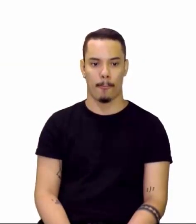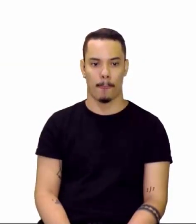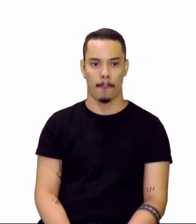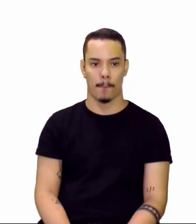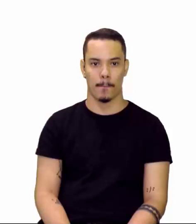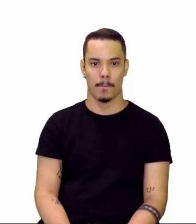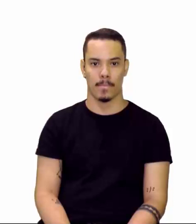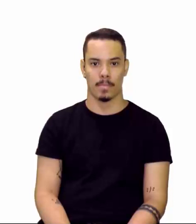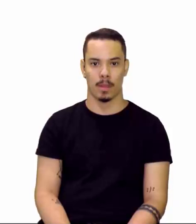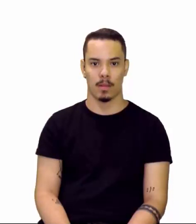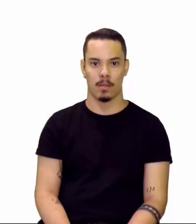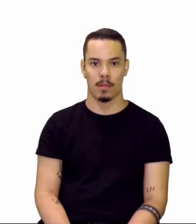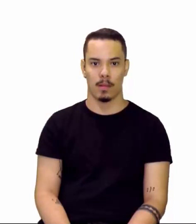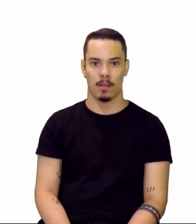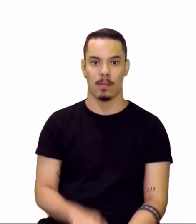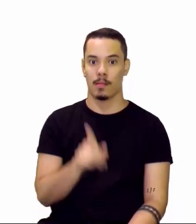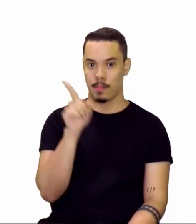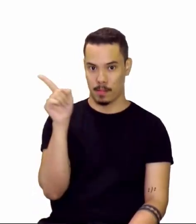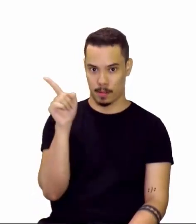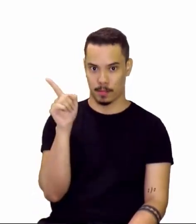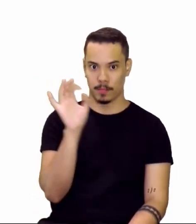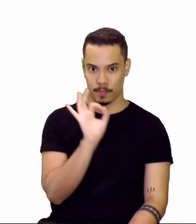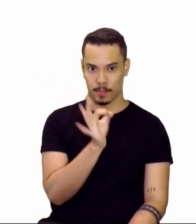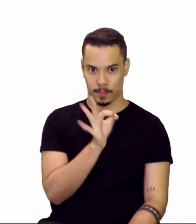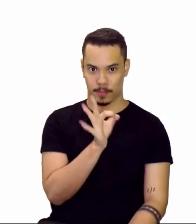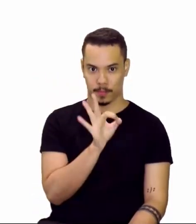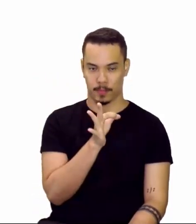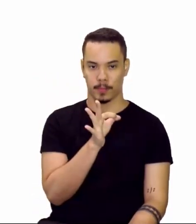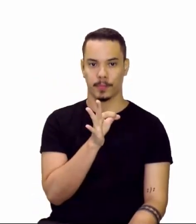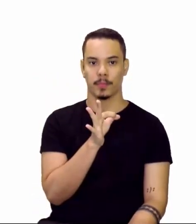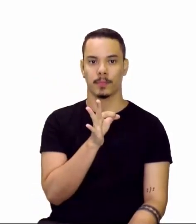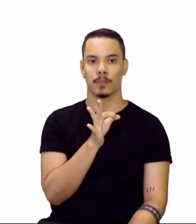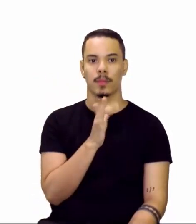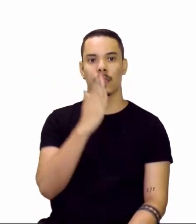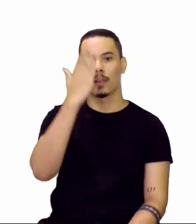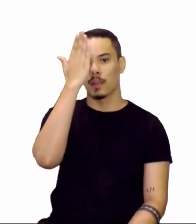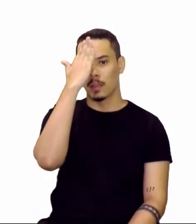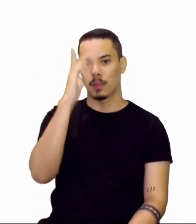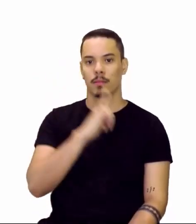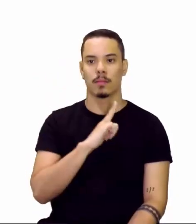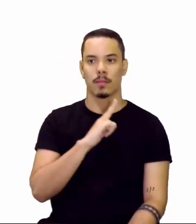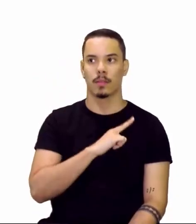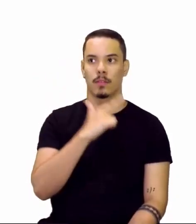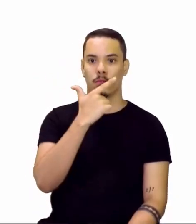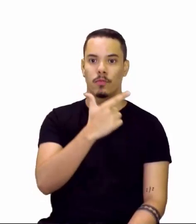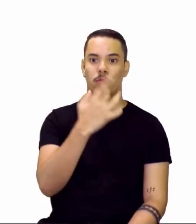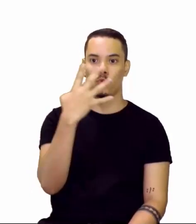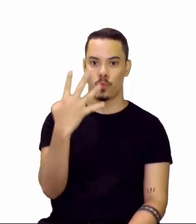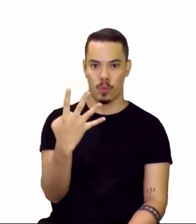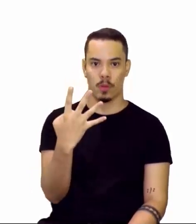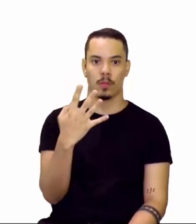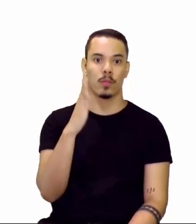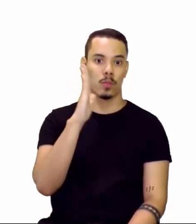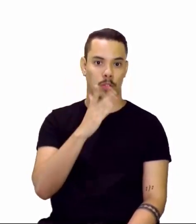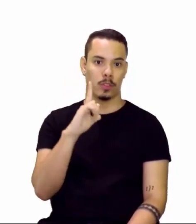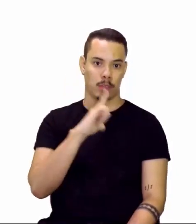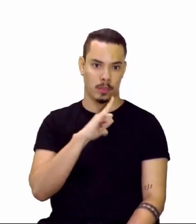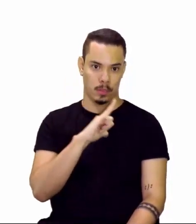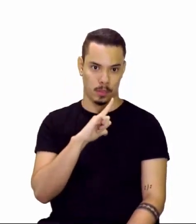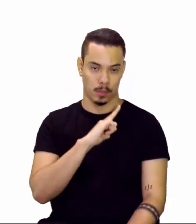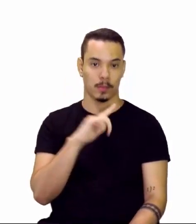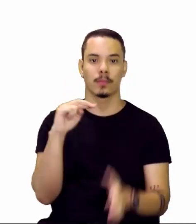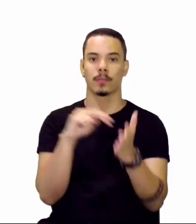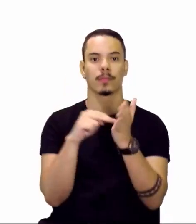Quando a gente está representando aqui, e eu digo que ele tem 24, e eu já tenho uma carga,